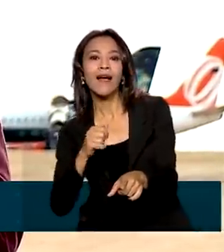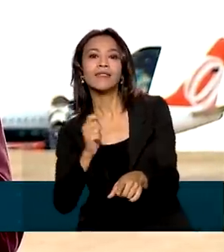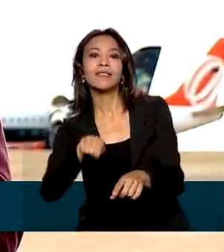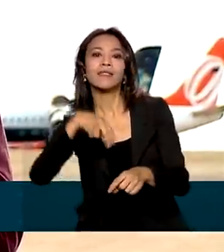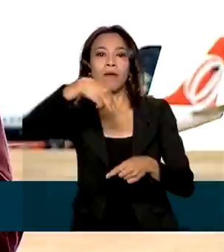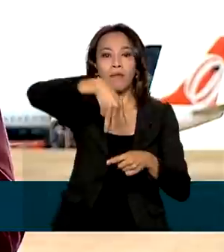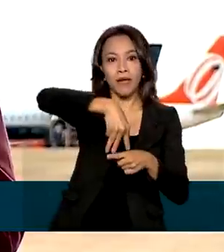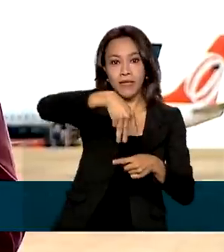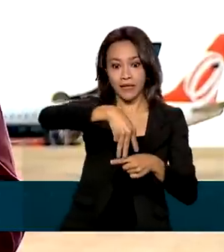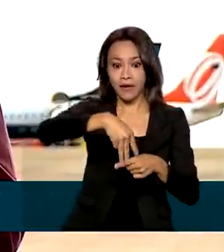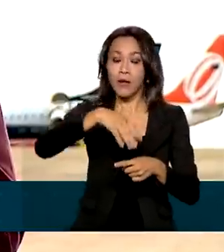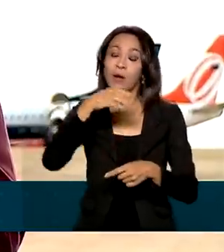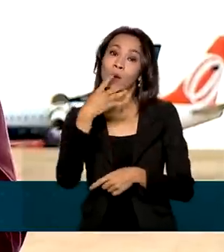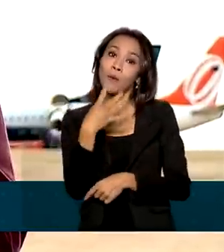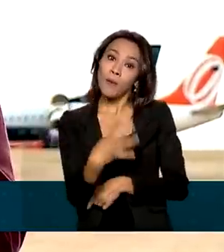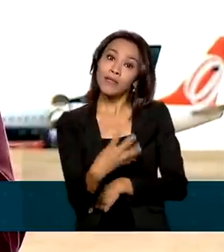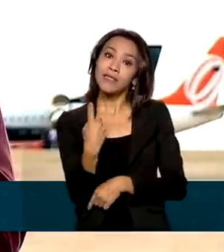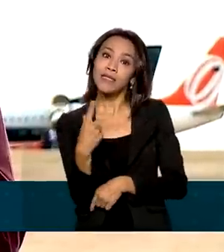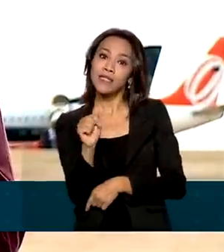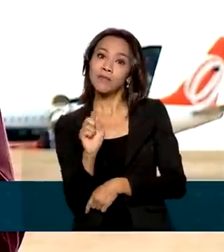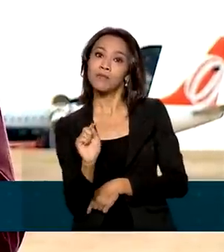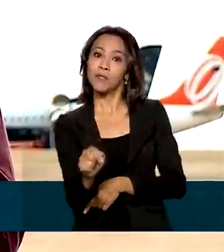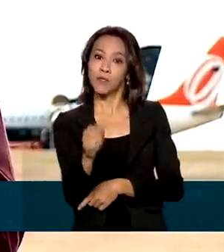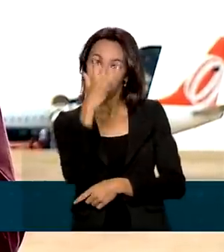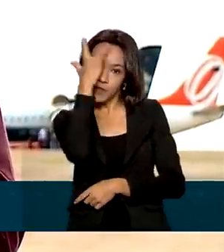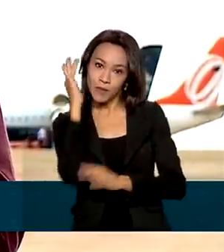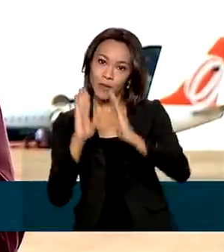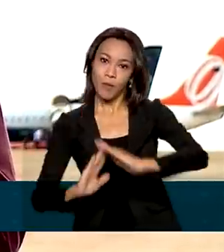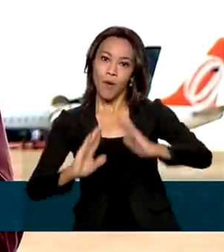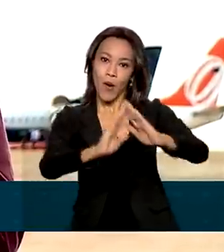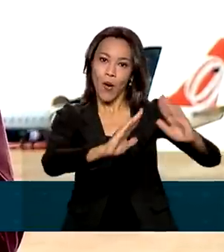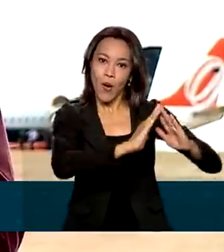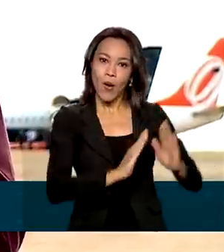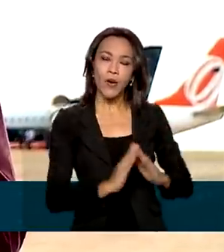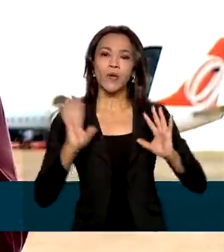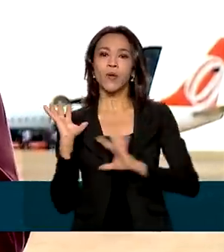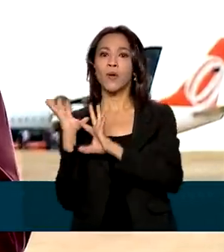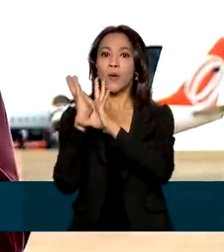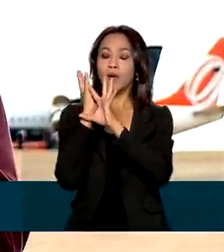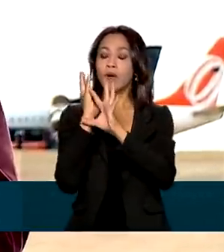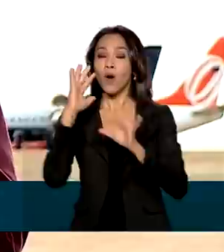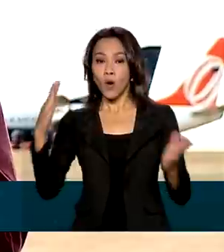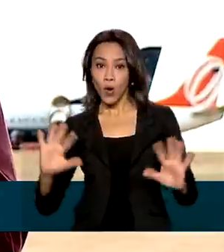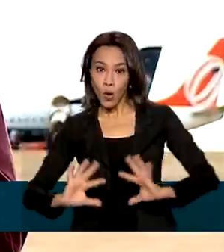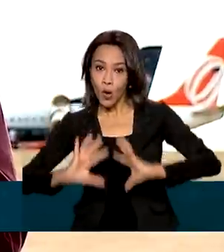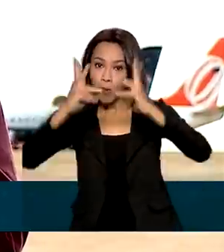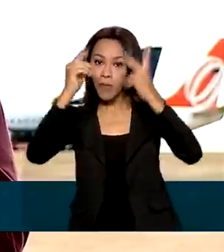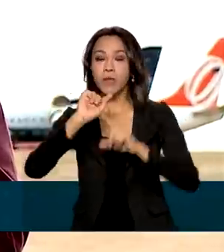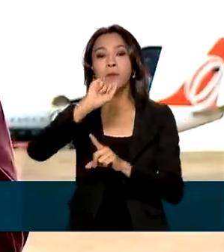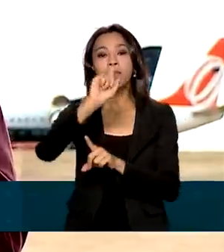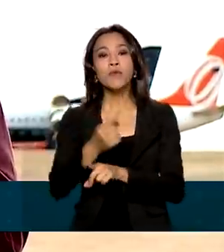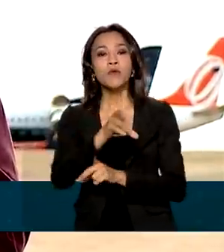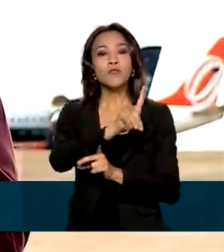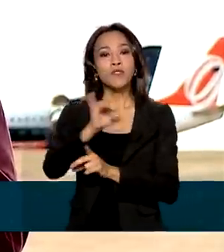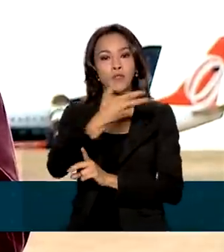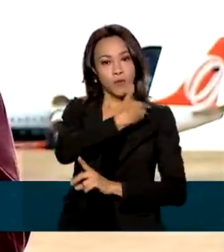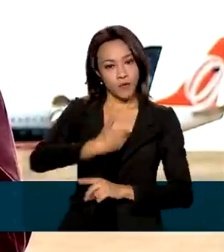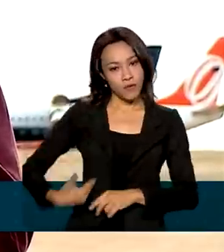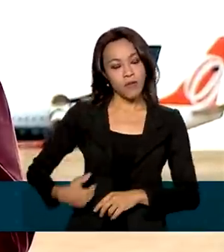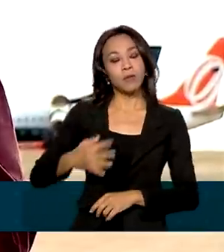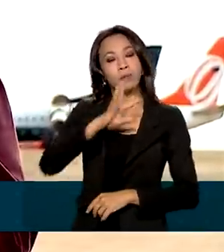mil habitantes, onde na tarde de hoje, comemorando mil dias do governo, o presidente Jair Bolsonaro